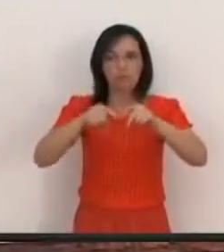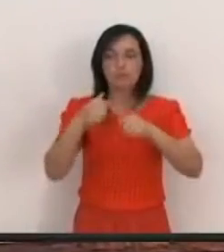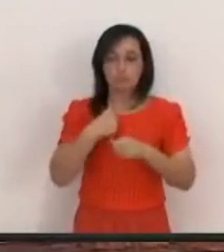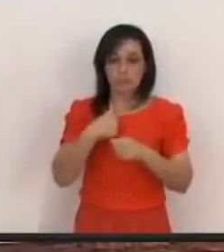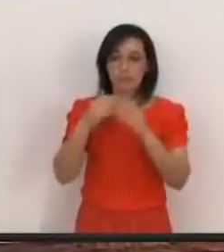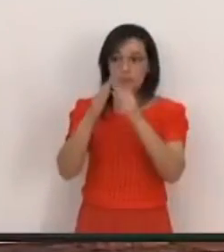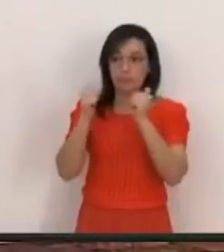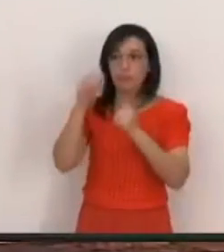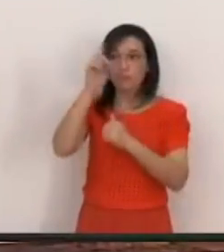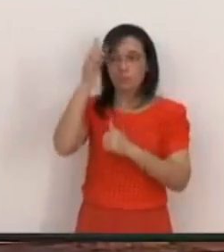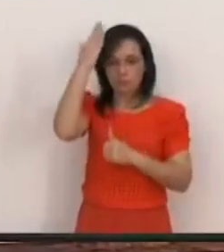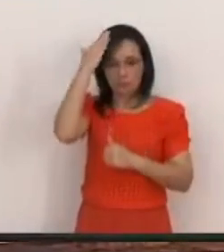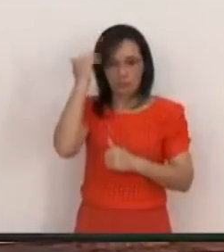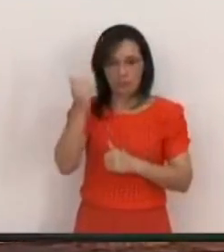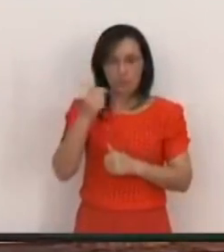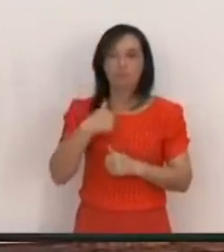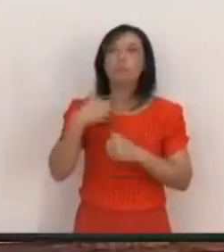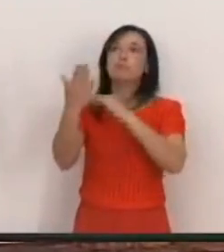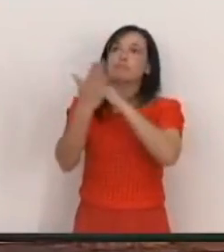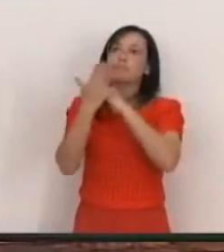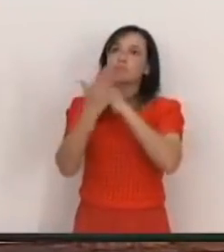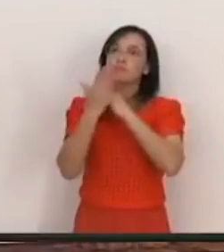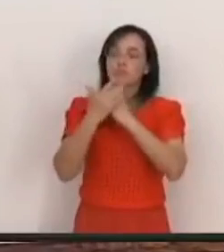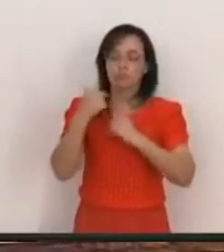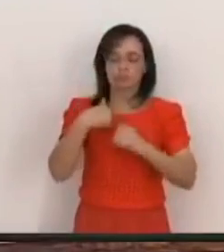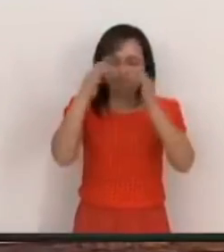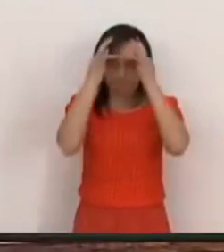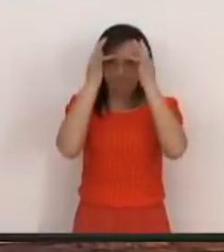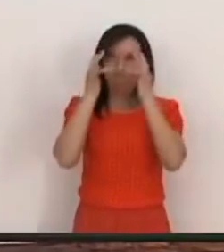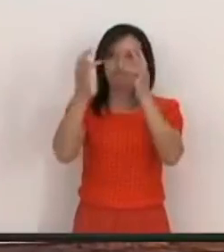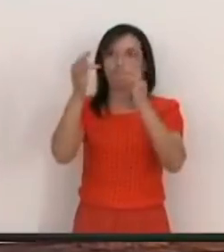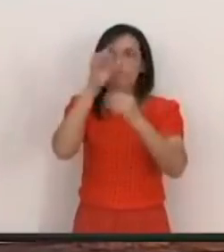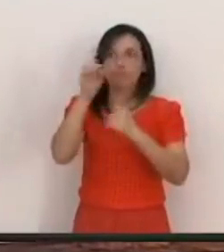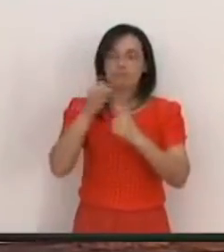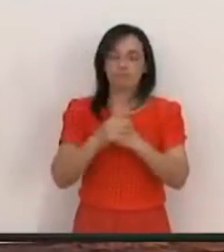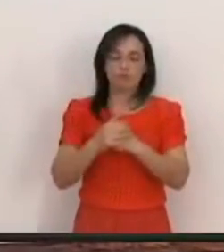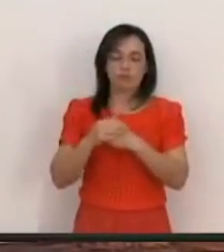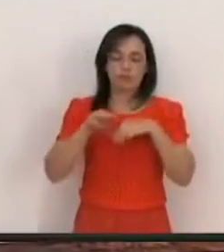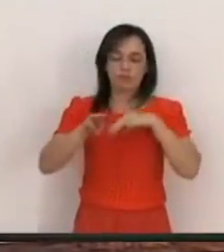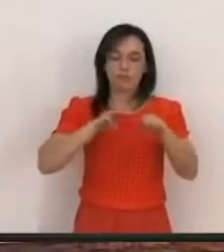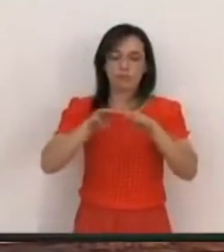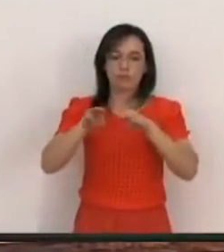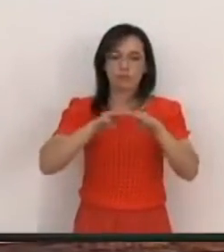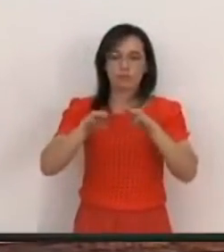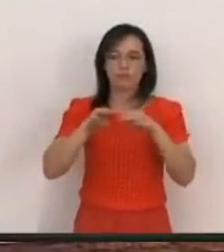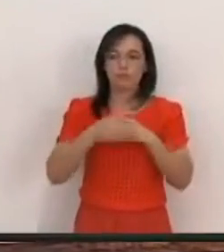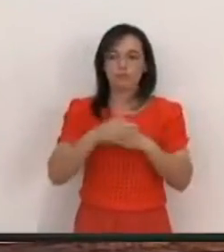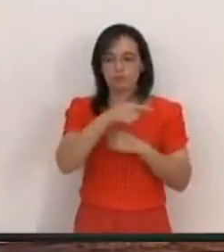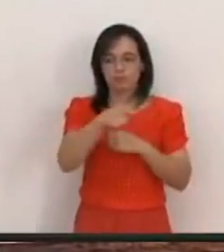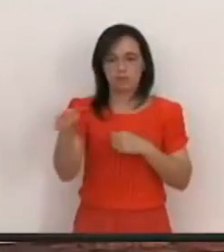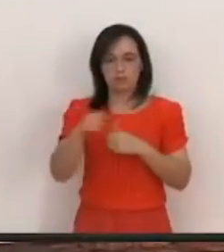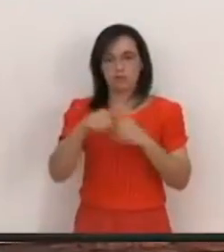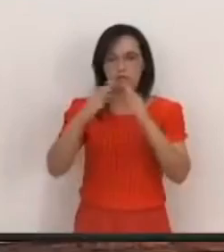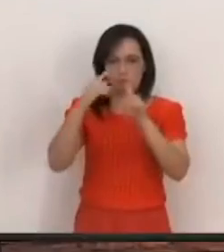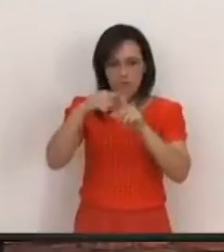Deus É sabedoria Para que ele me ajude A ser fiel a ele Dentro desse ministério E rogo Para que a igreja Também esteja